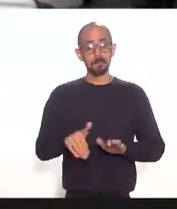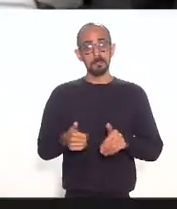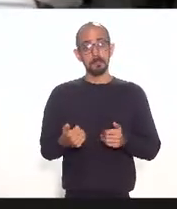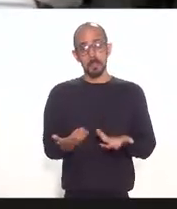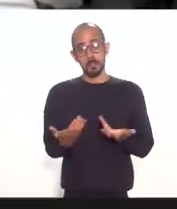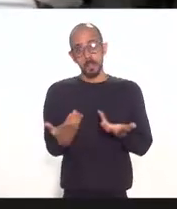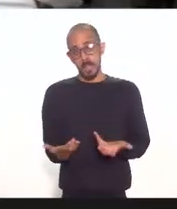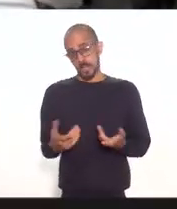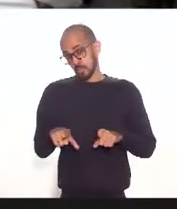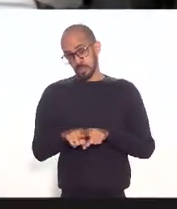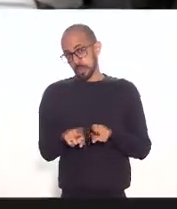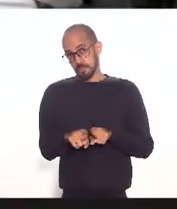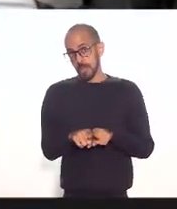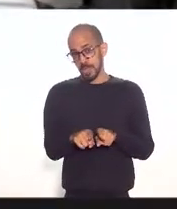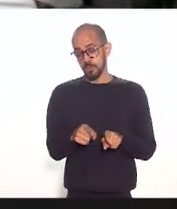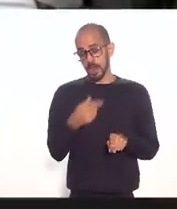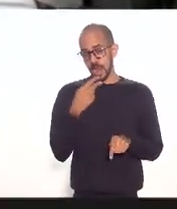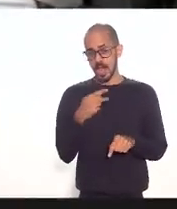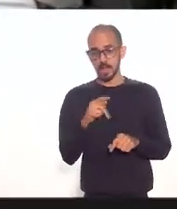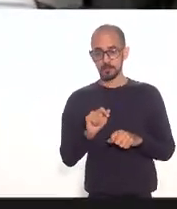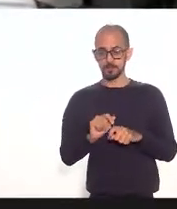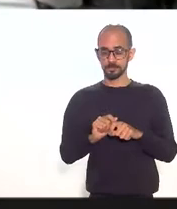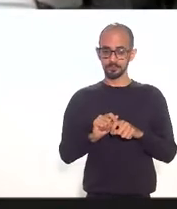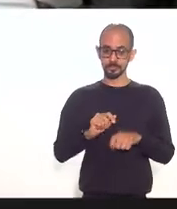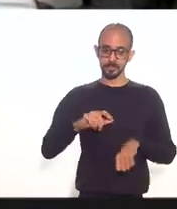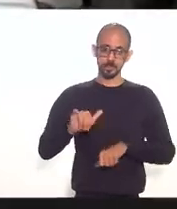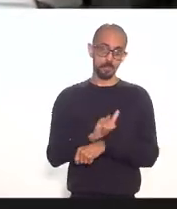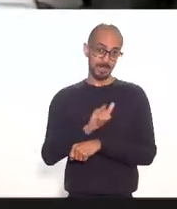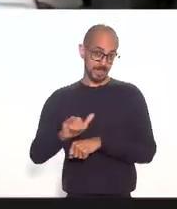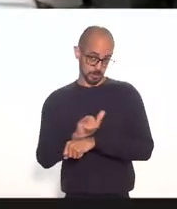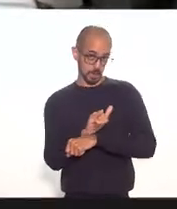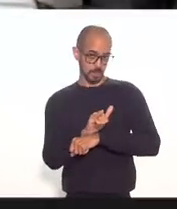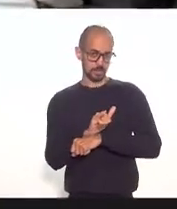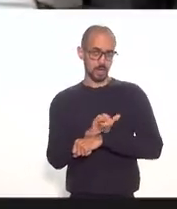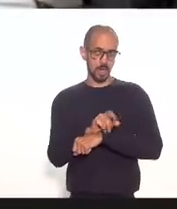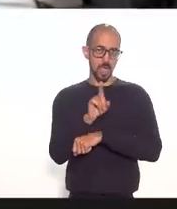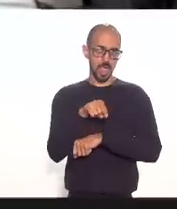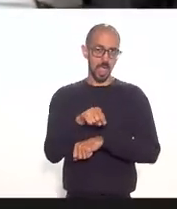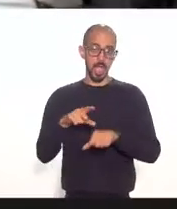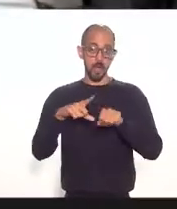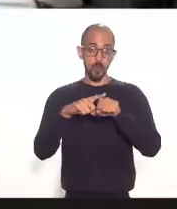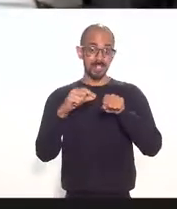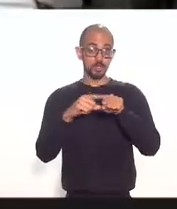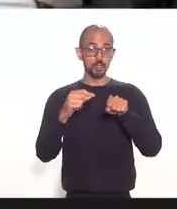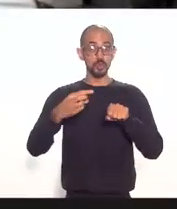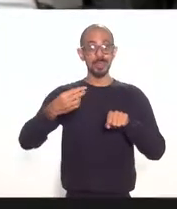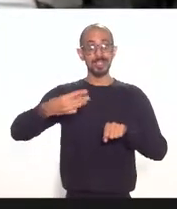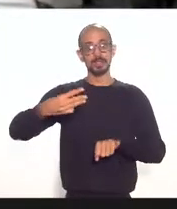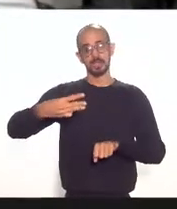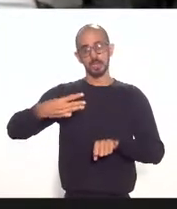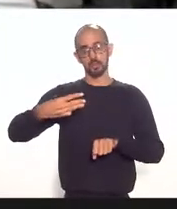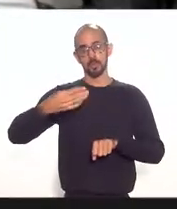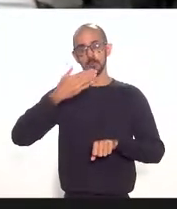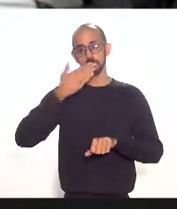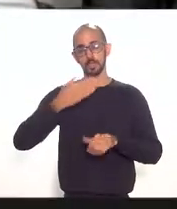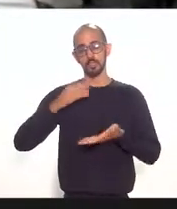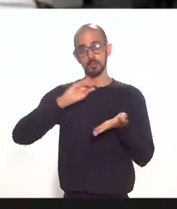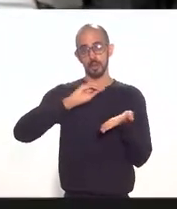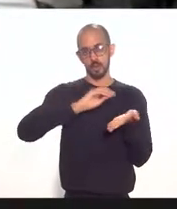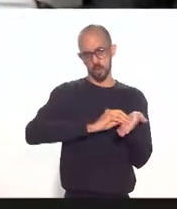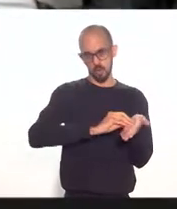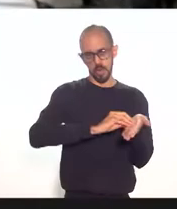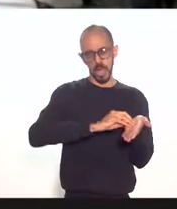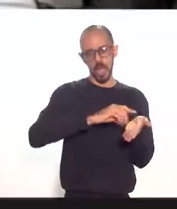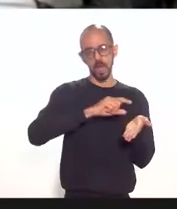gostaria só de registrar que uma forma de fazer isso seria no artigo 3 pedir que além das